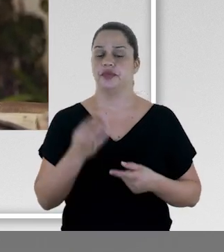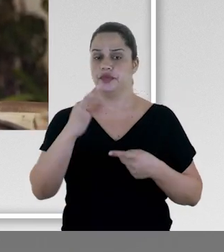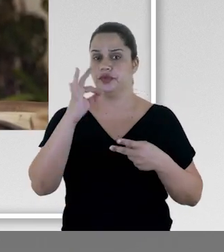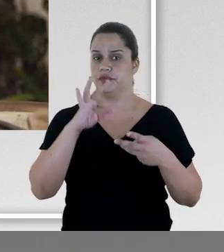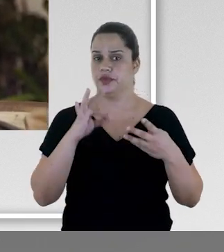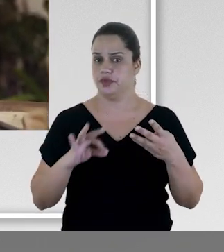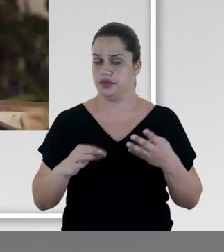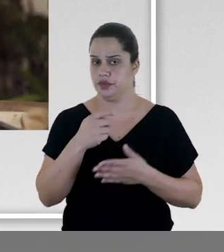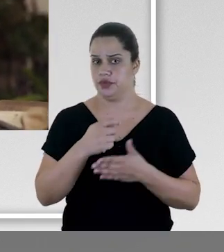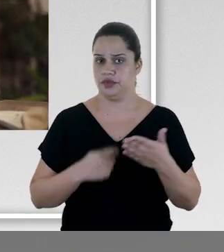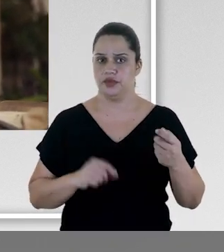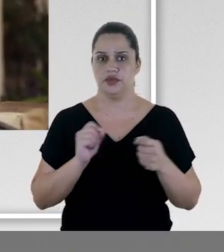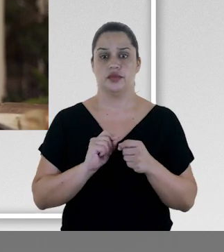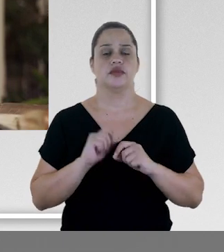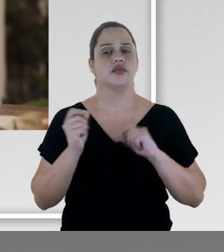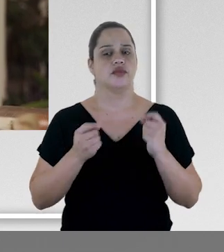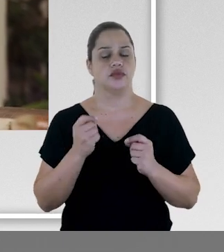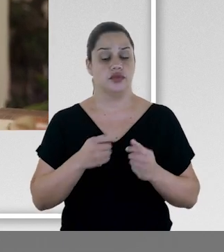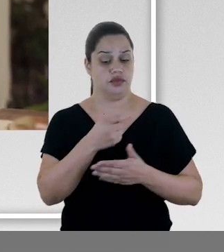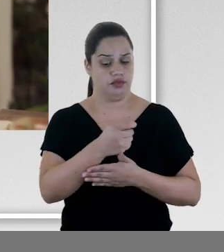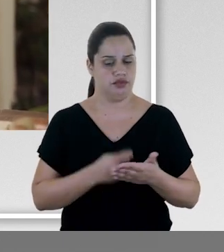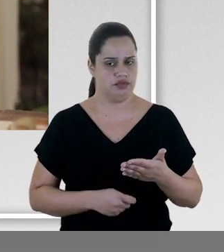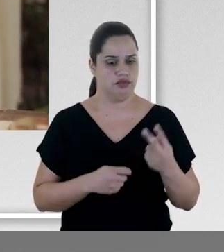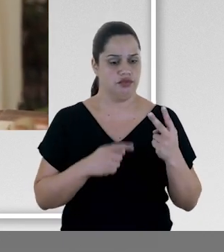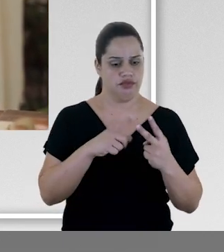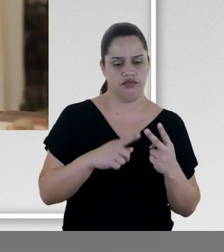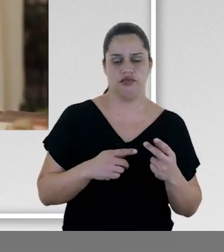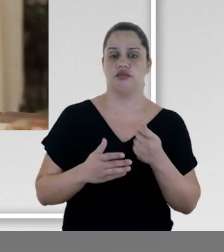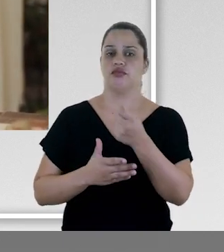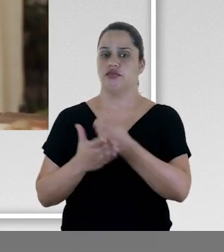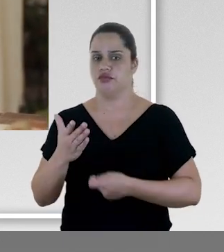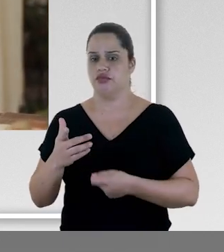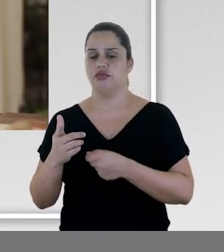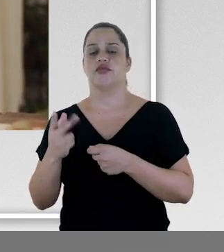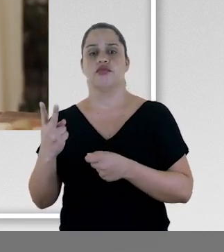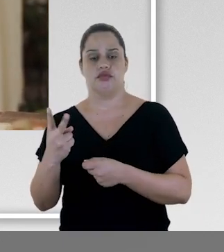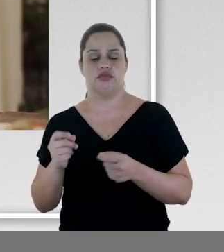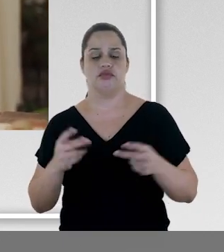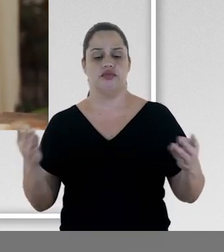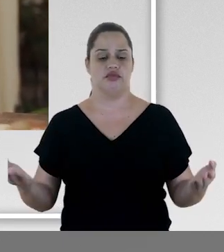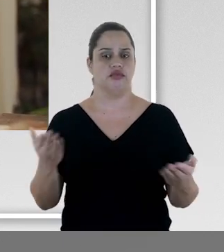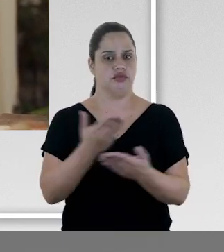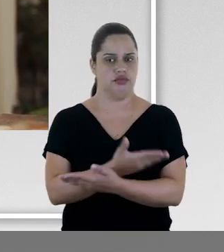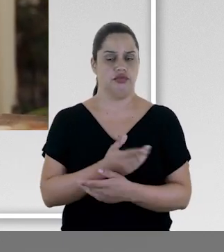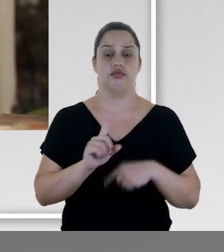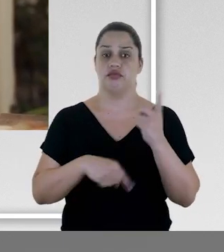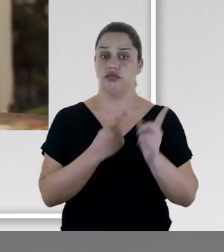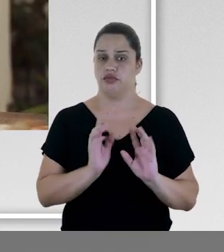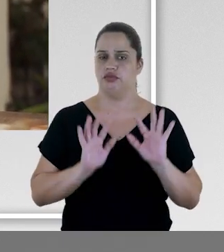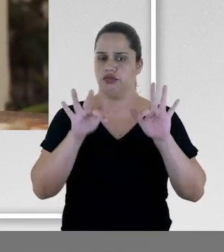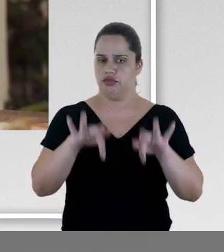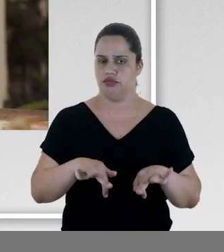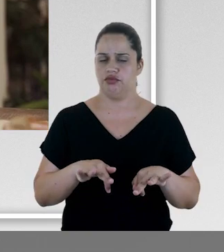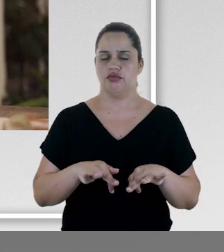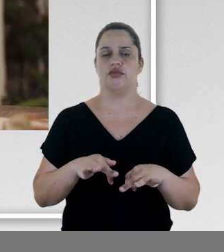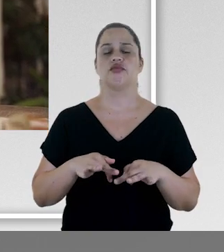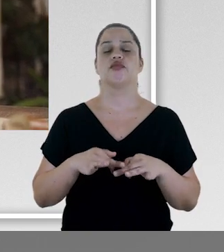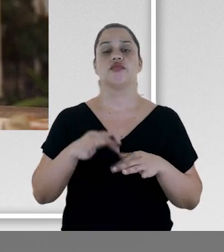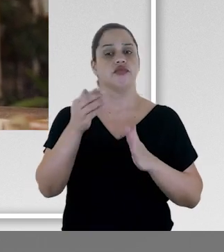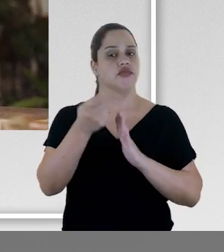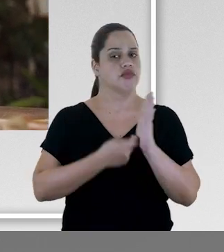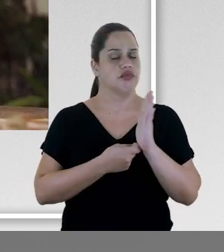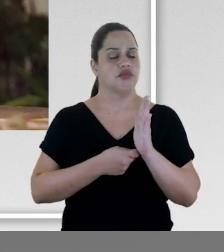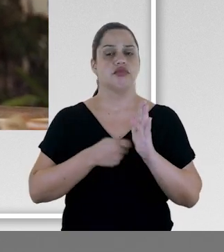correção do texto pode ser feita trocando os textos com os colegas. As versões finais dos contos fantásticos